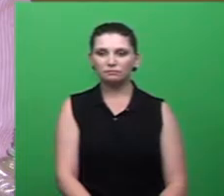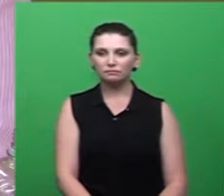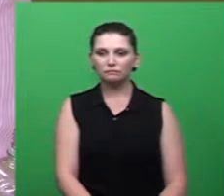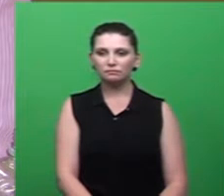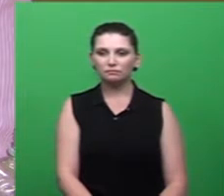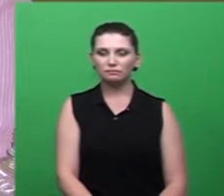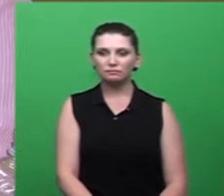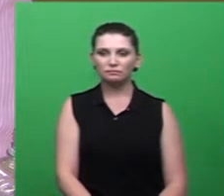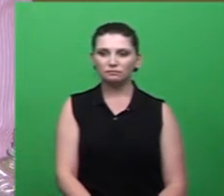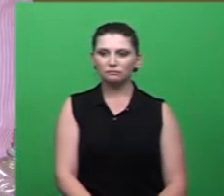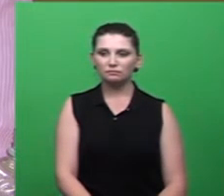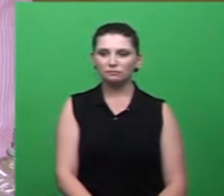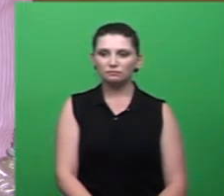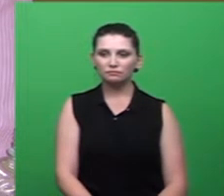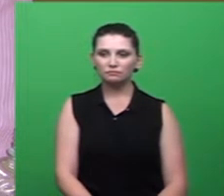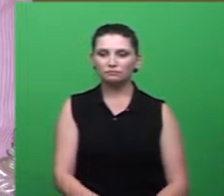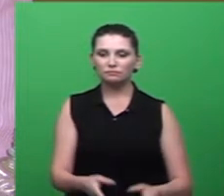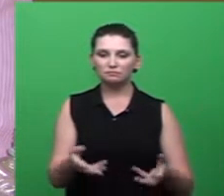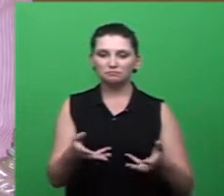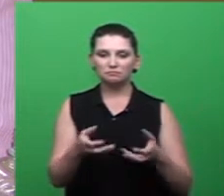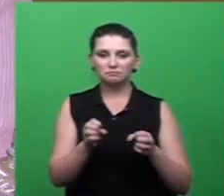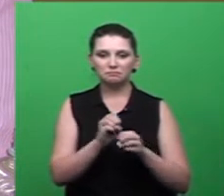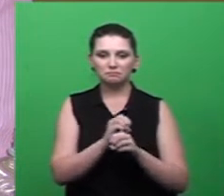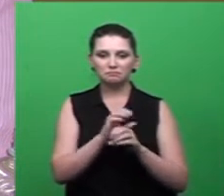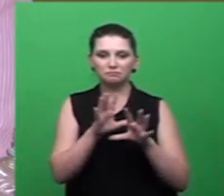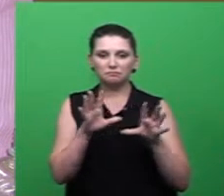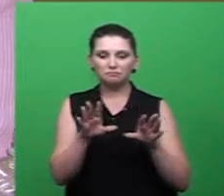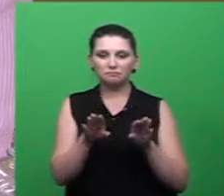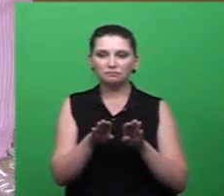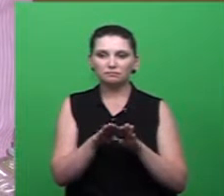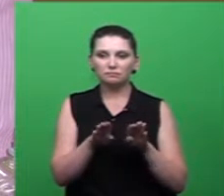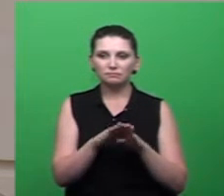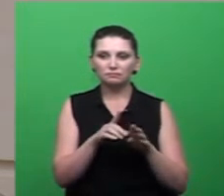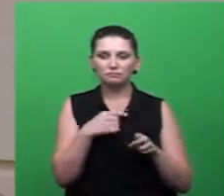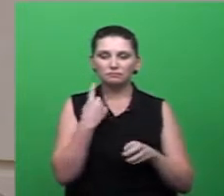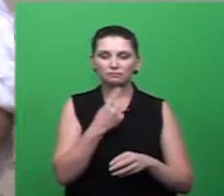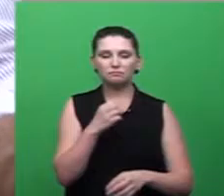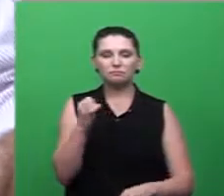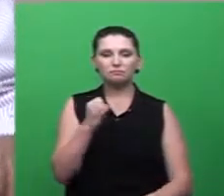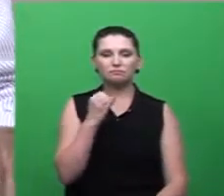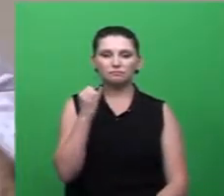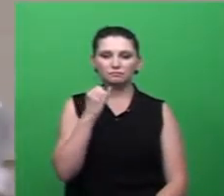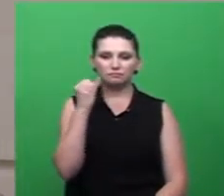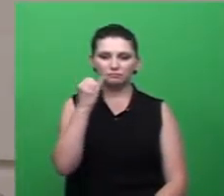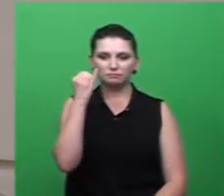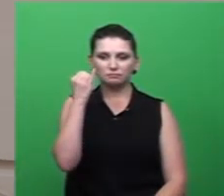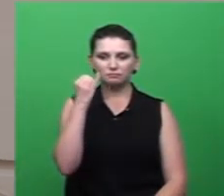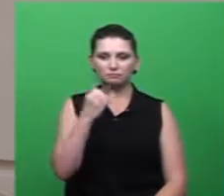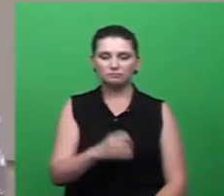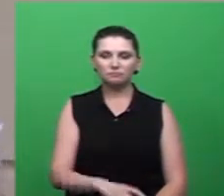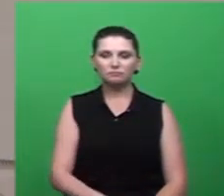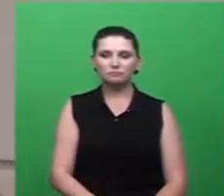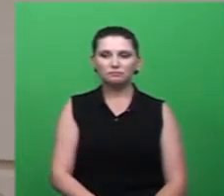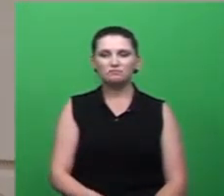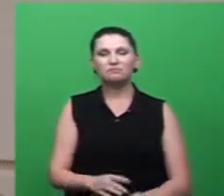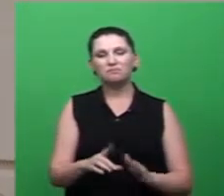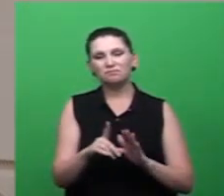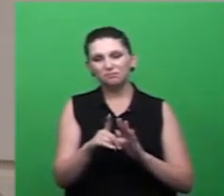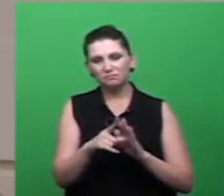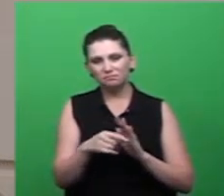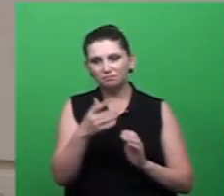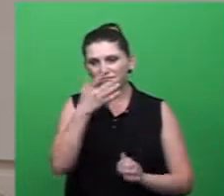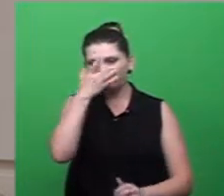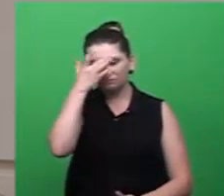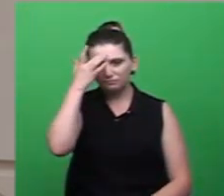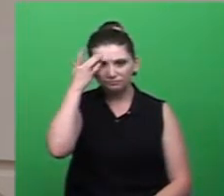esclarecer aqui para nós é brilhante porque as pessoas depois de uma certa idade eles não não